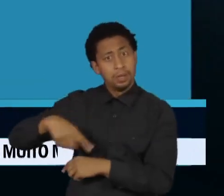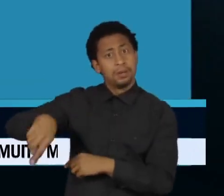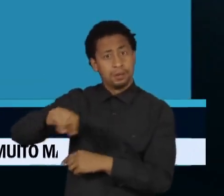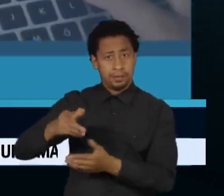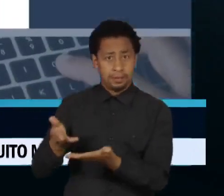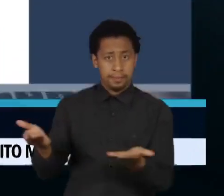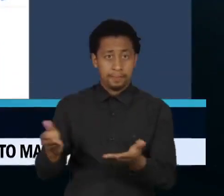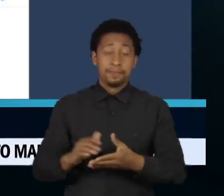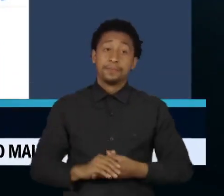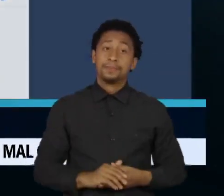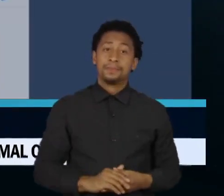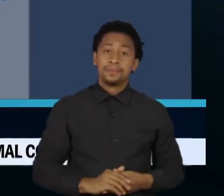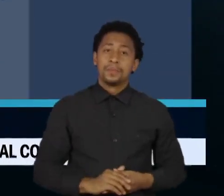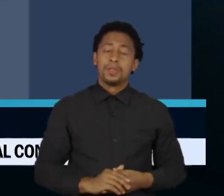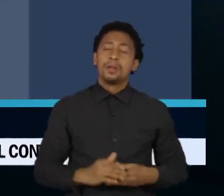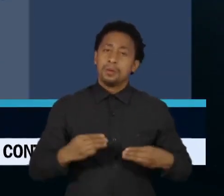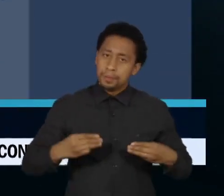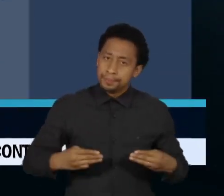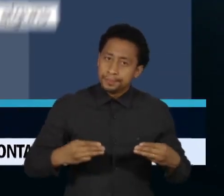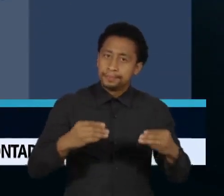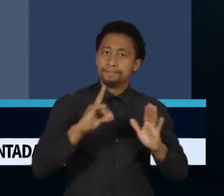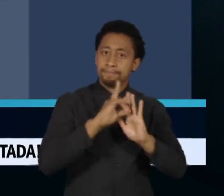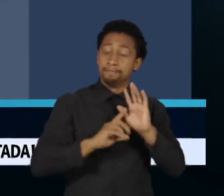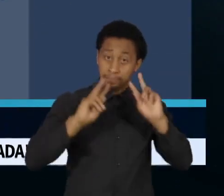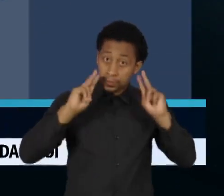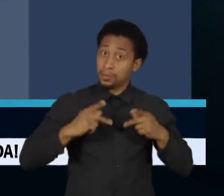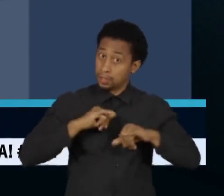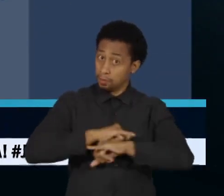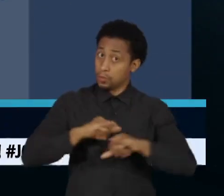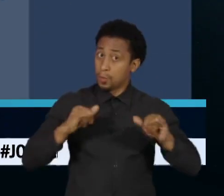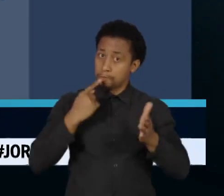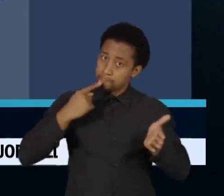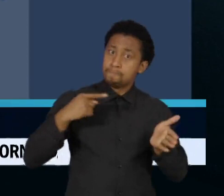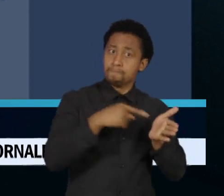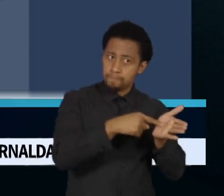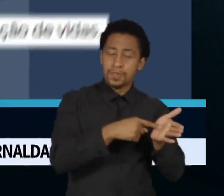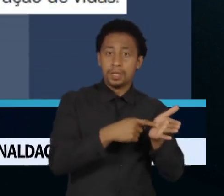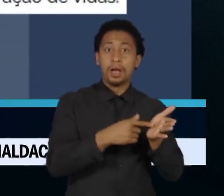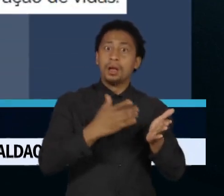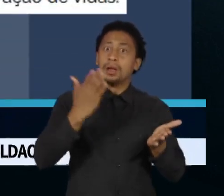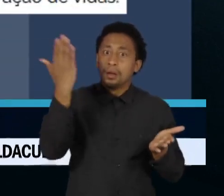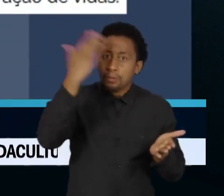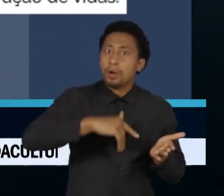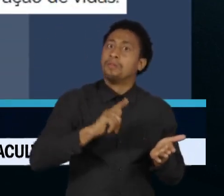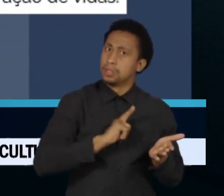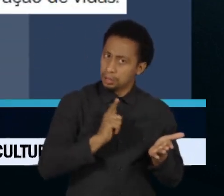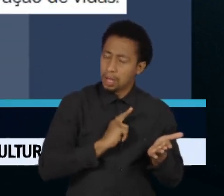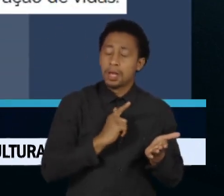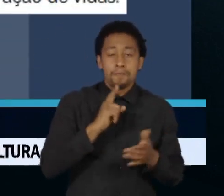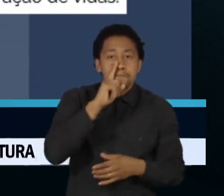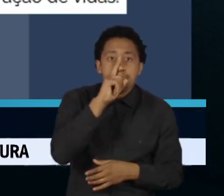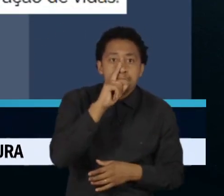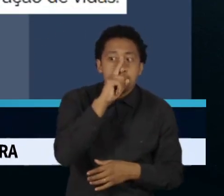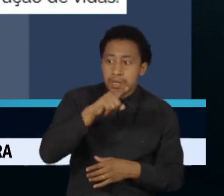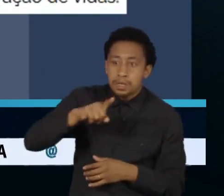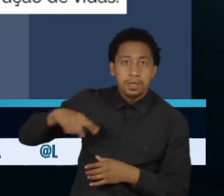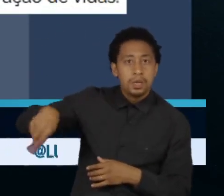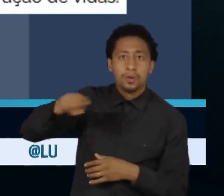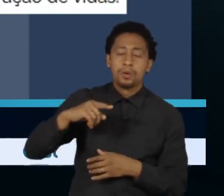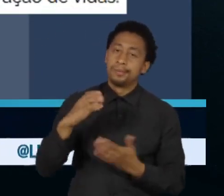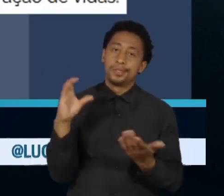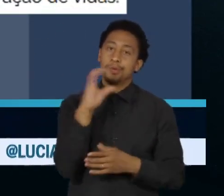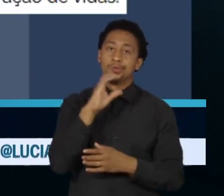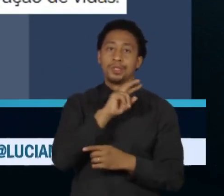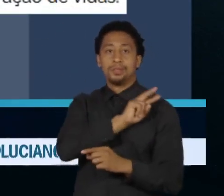O Ministério dos Direitos Humanos confirmou a existência das ameaças e afirmou que há urgência para adotar medidas de